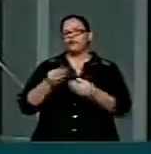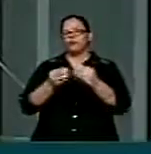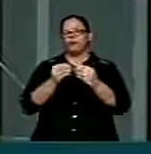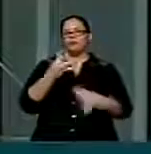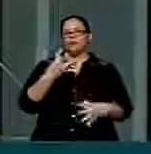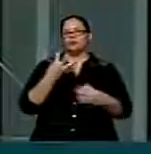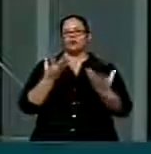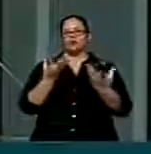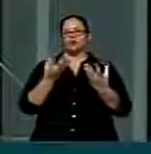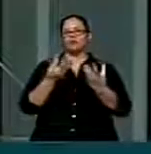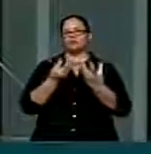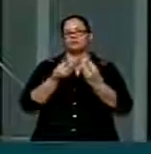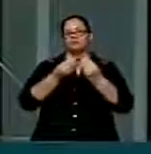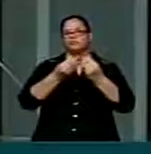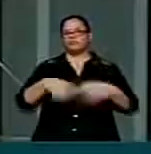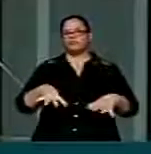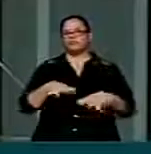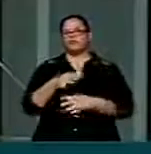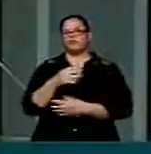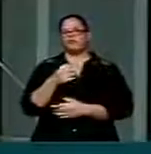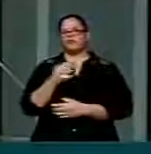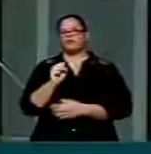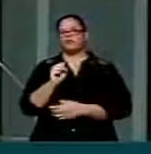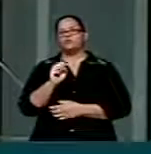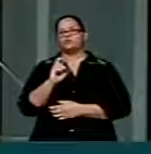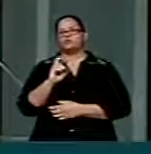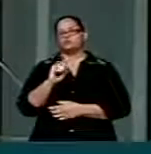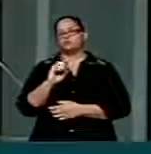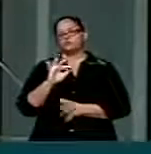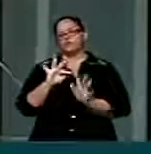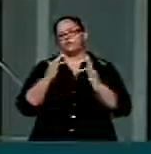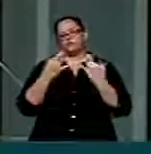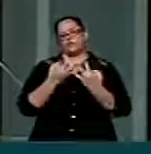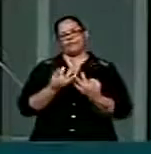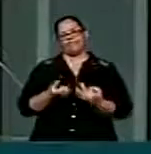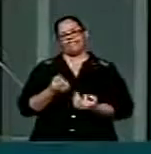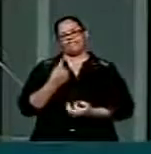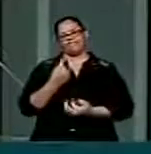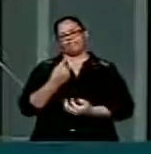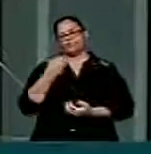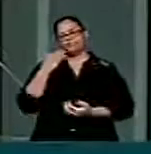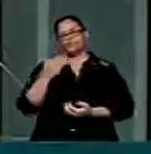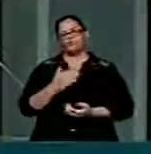impressionantes os preços das passagens aéreas. Muito obrigado, Sr. Presidente, era o que eu tinha a dizer.